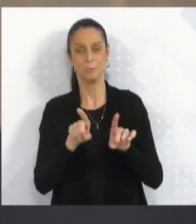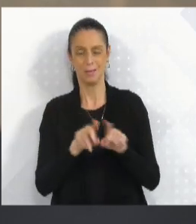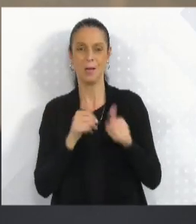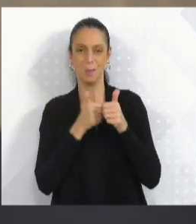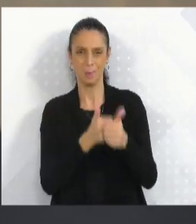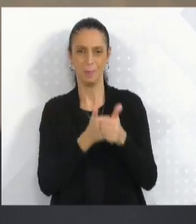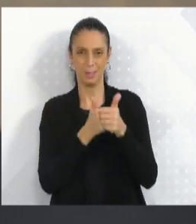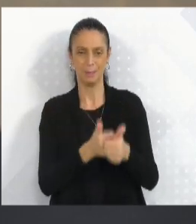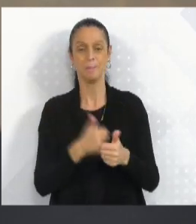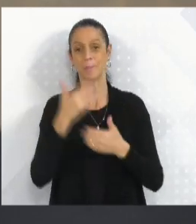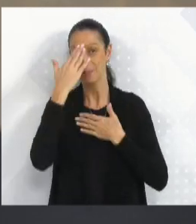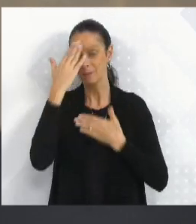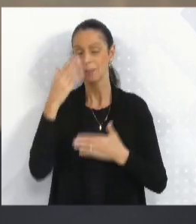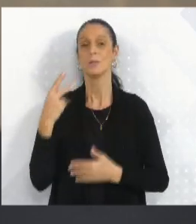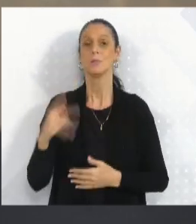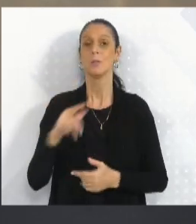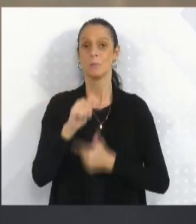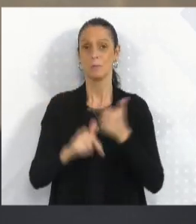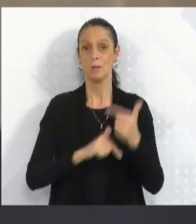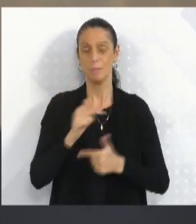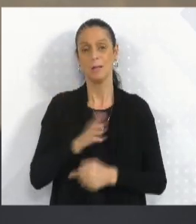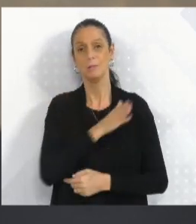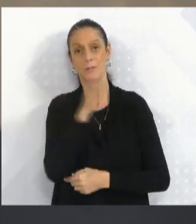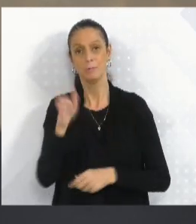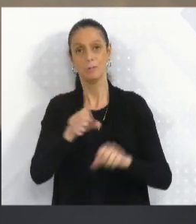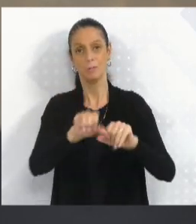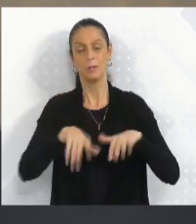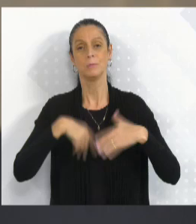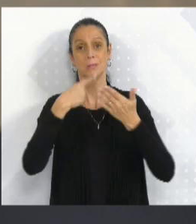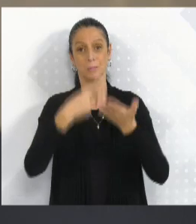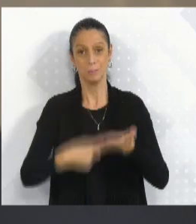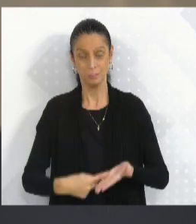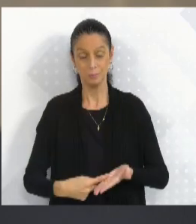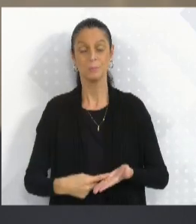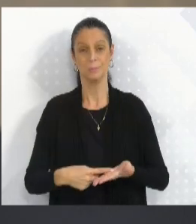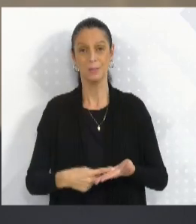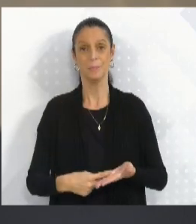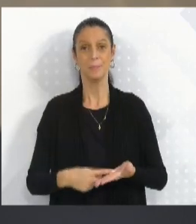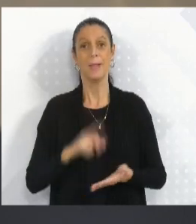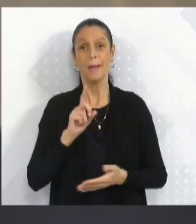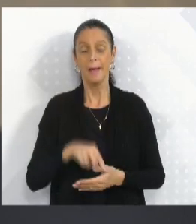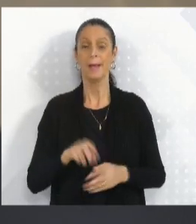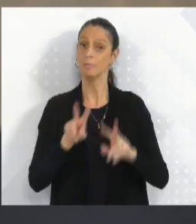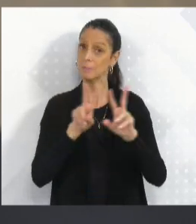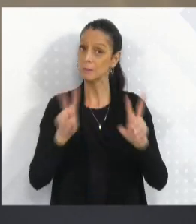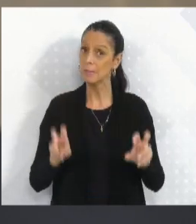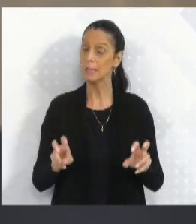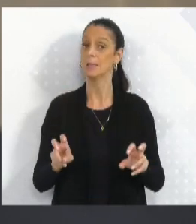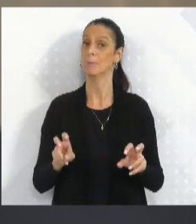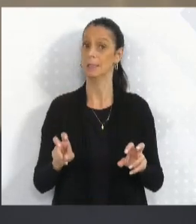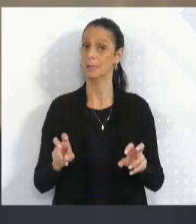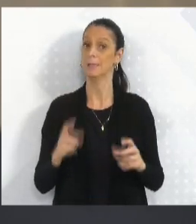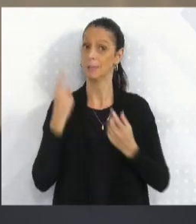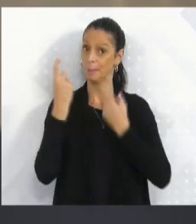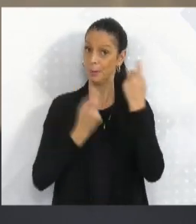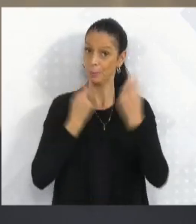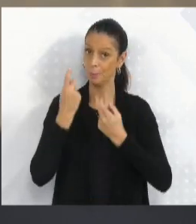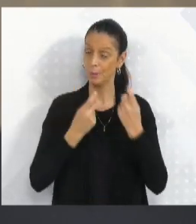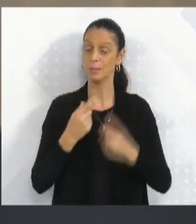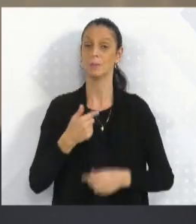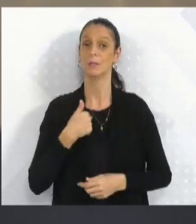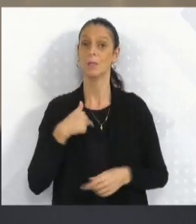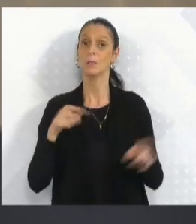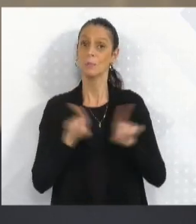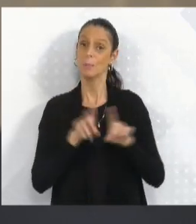E agradecer ao senhor por ter feito o trabalho de ir até essa audiência pública, e, de fato, é um tema sensível. Me coloco aqui na condição de membro do partido do